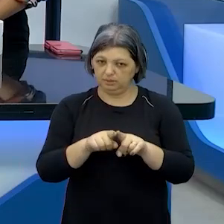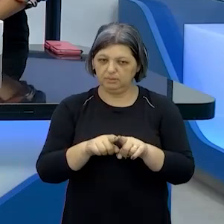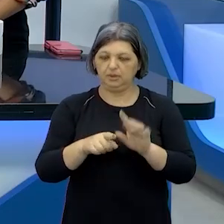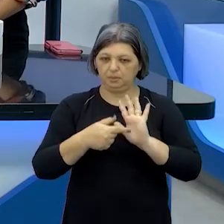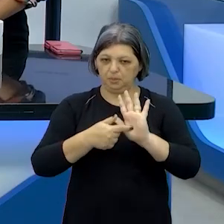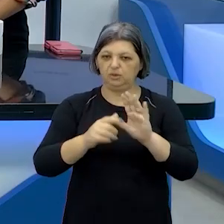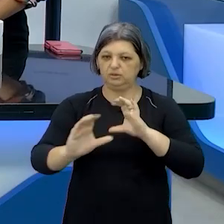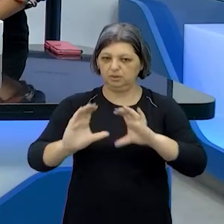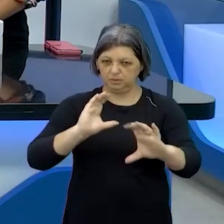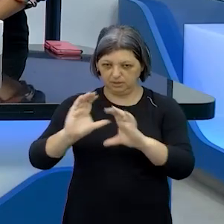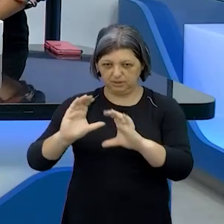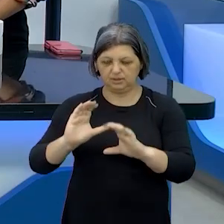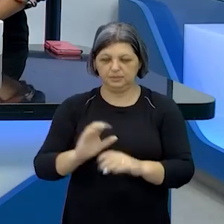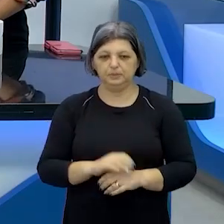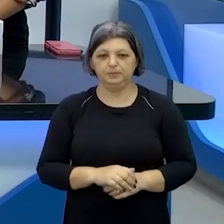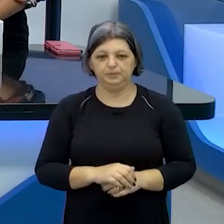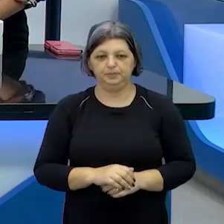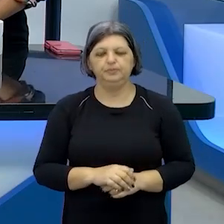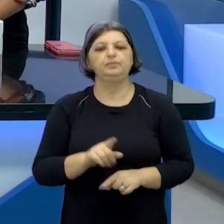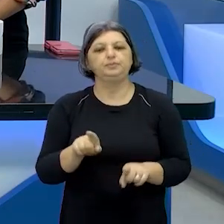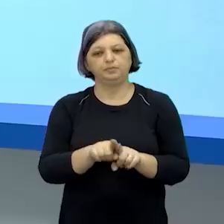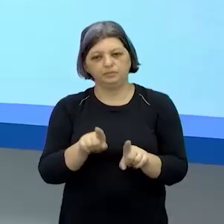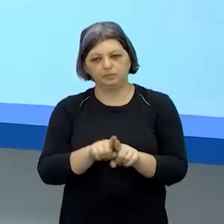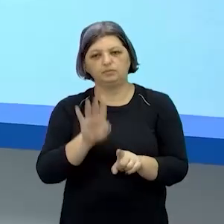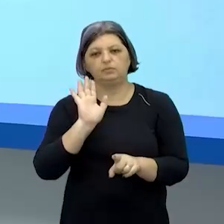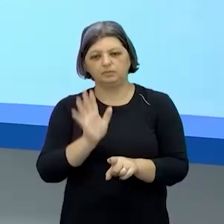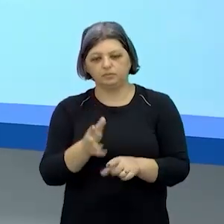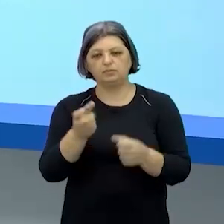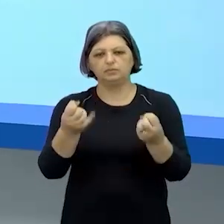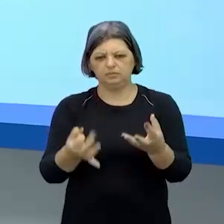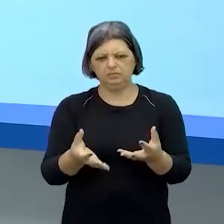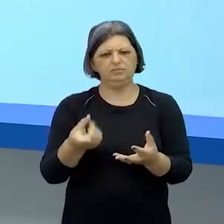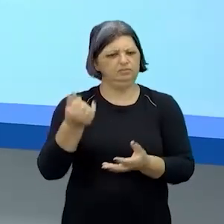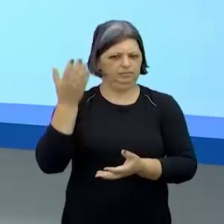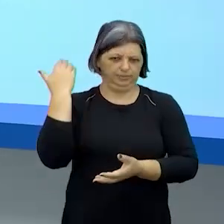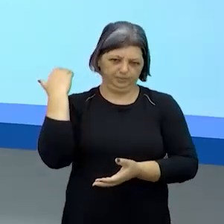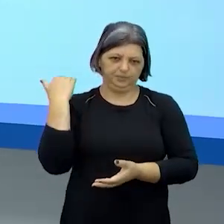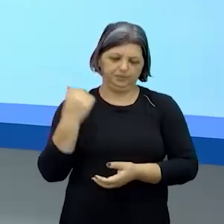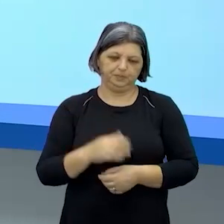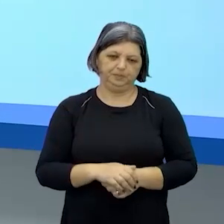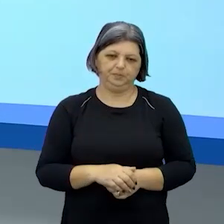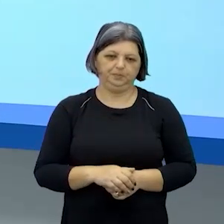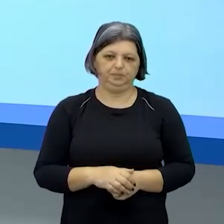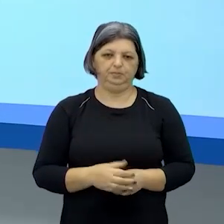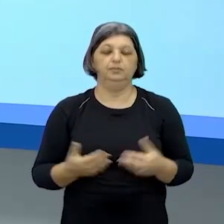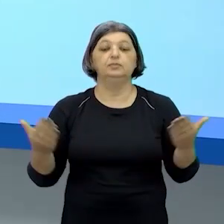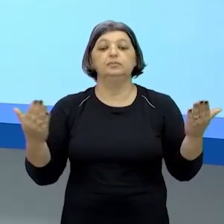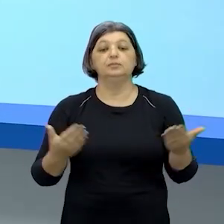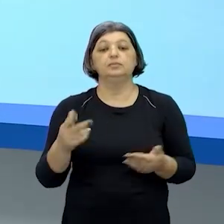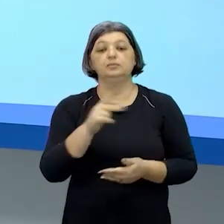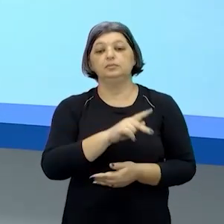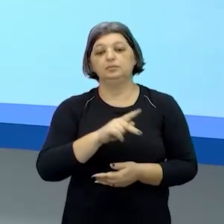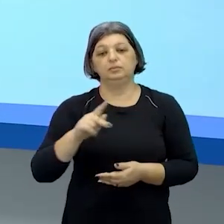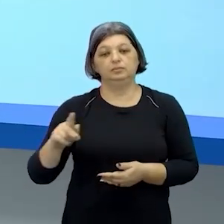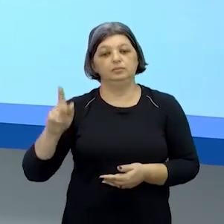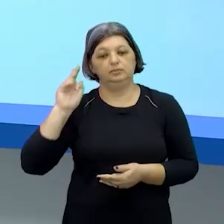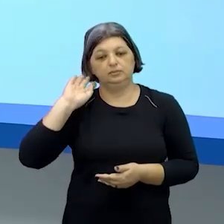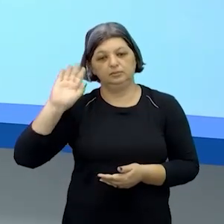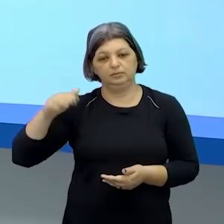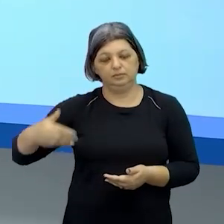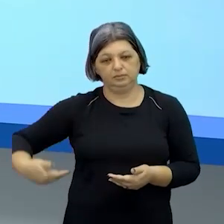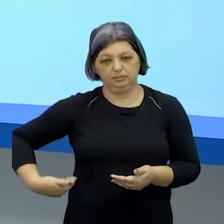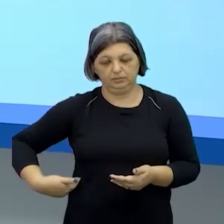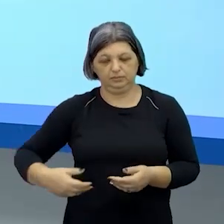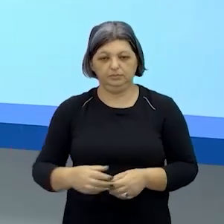e a gente já vem conversando sobre isso também faz tempo então pessoal agora eu e a professora taiana a gente vai